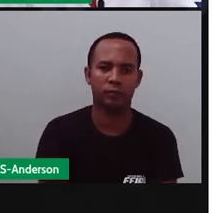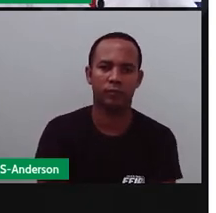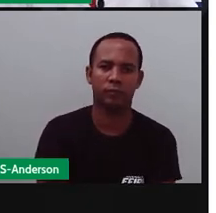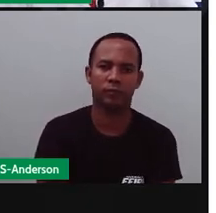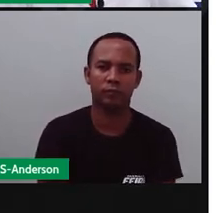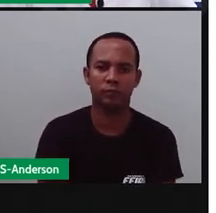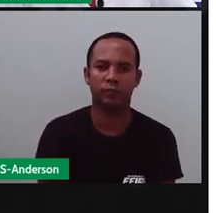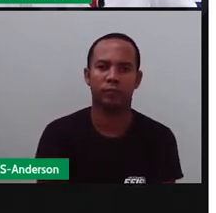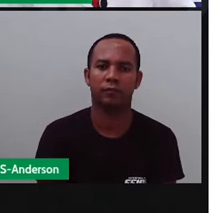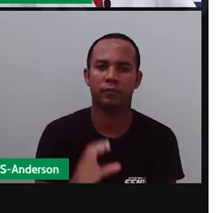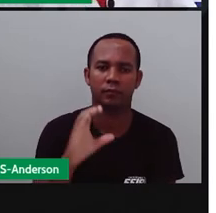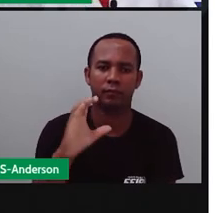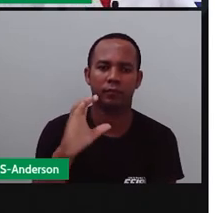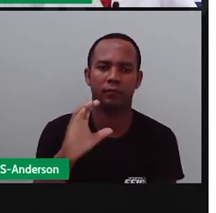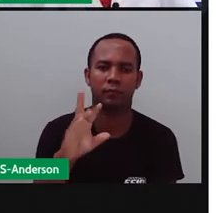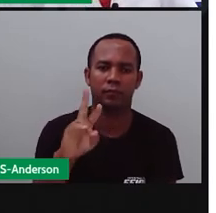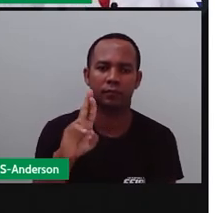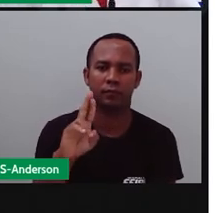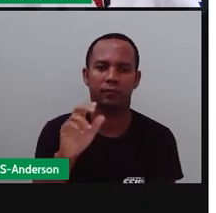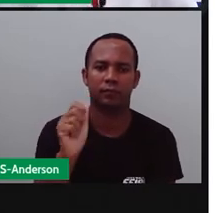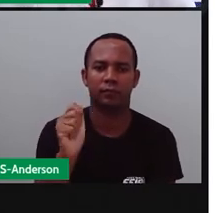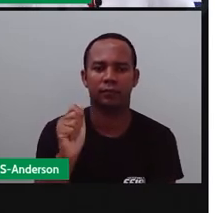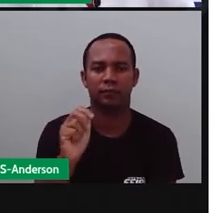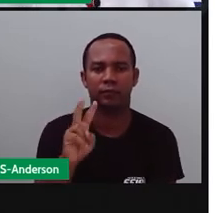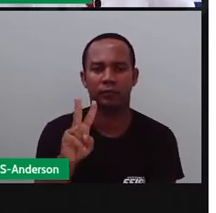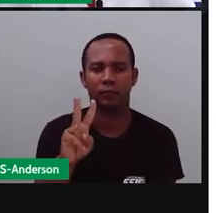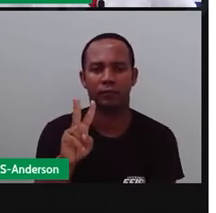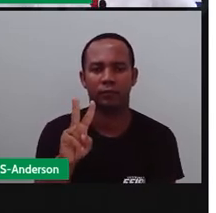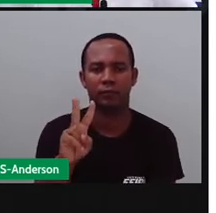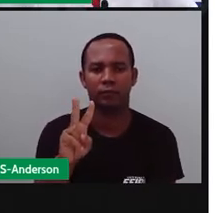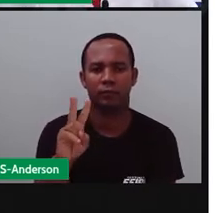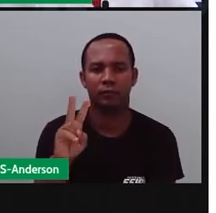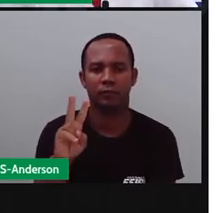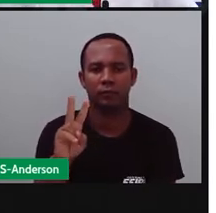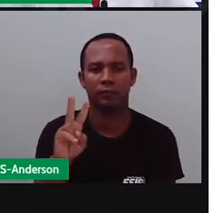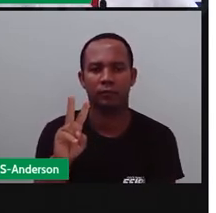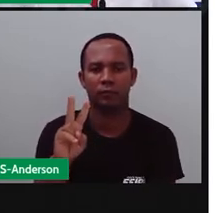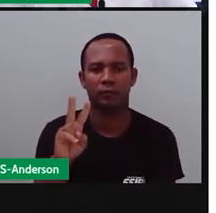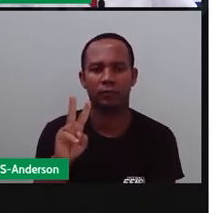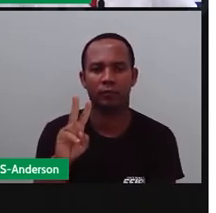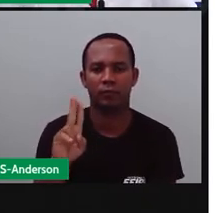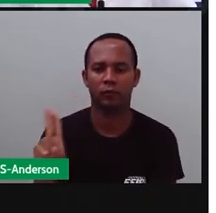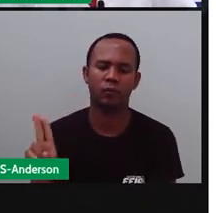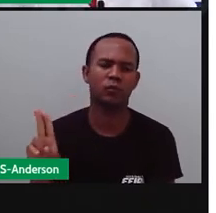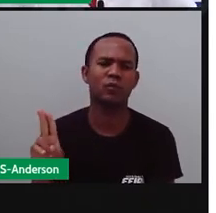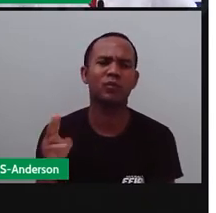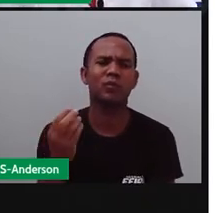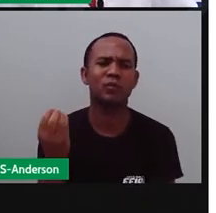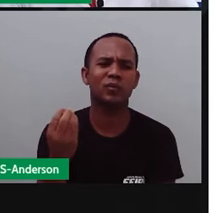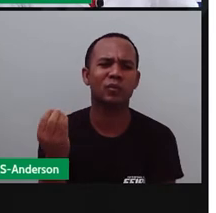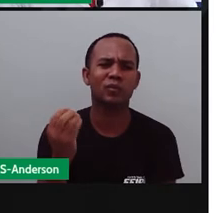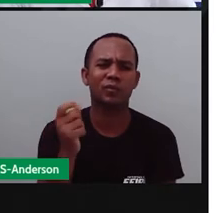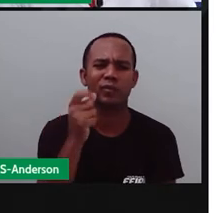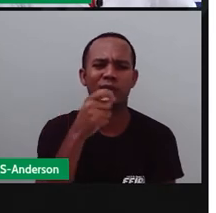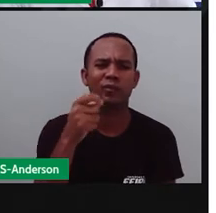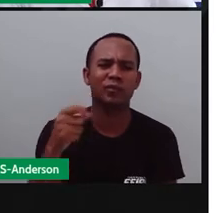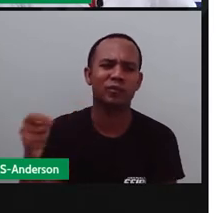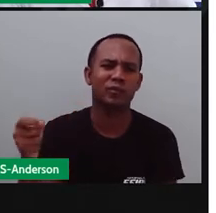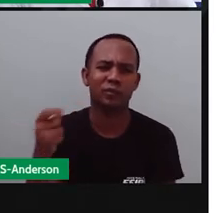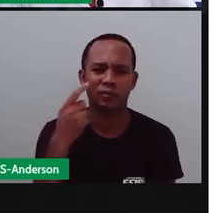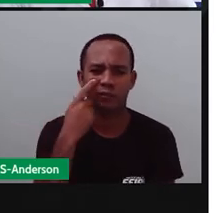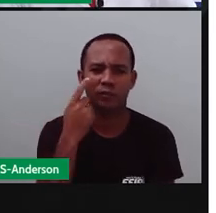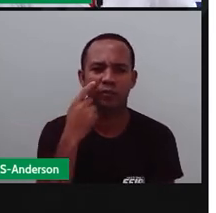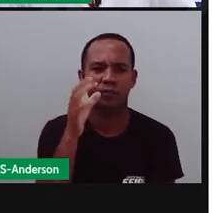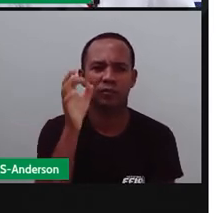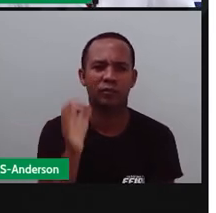Cravo. Eu devo escrever cravo com O ou cravo com U? Olha só.